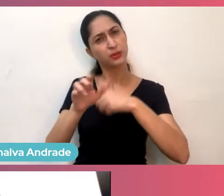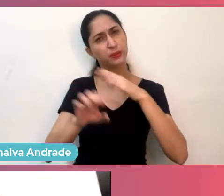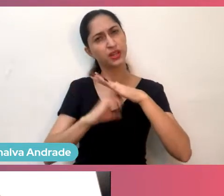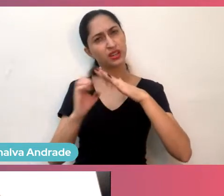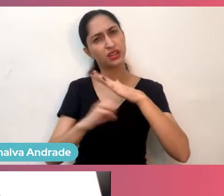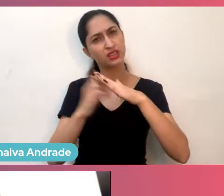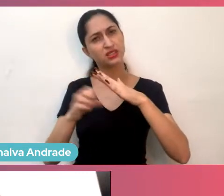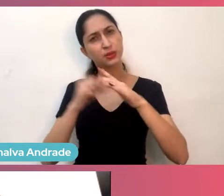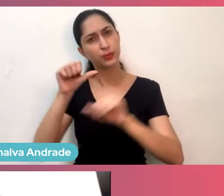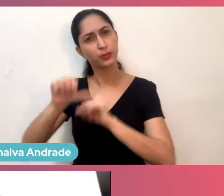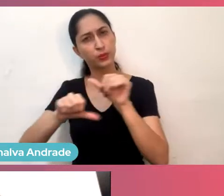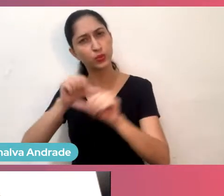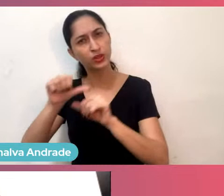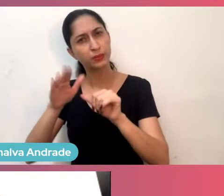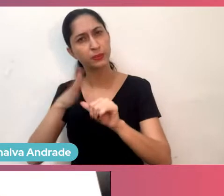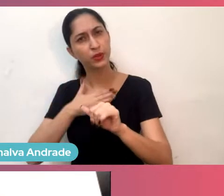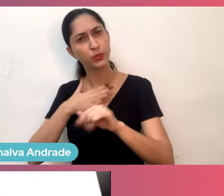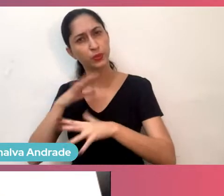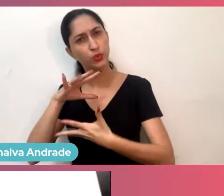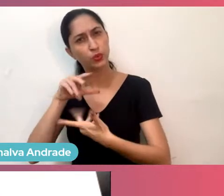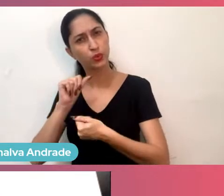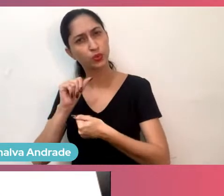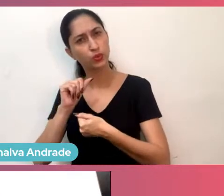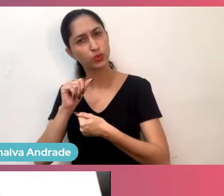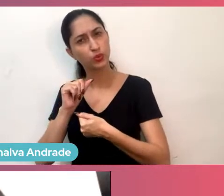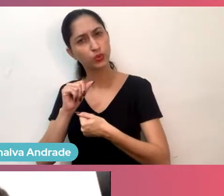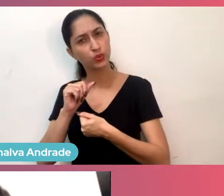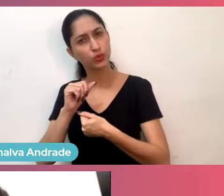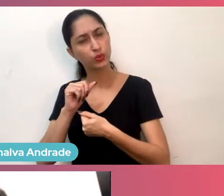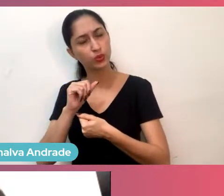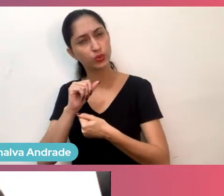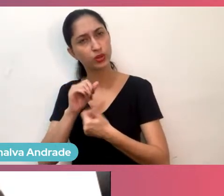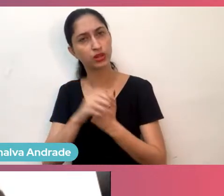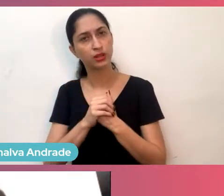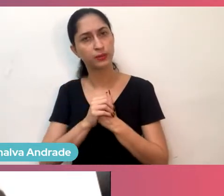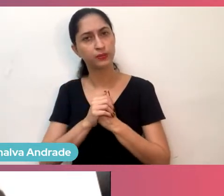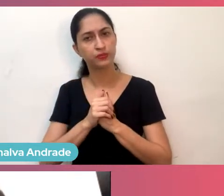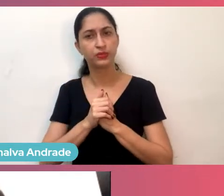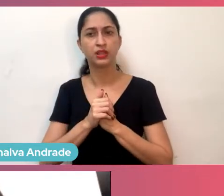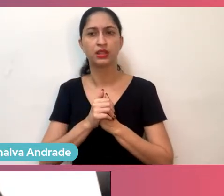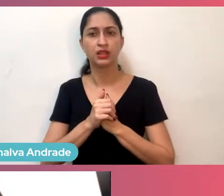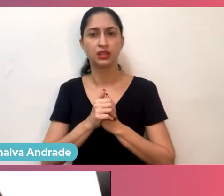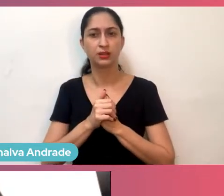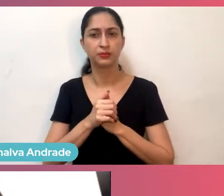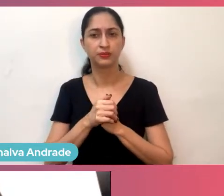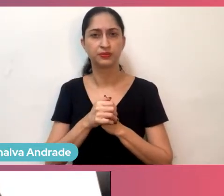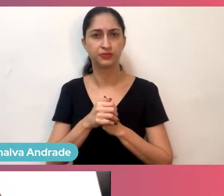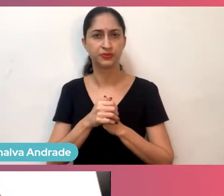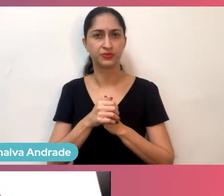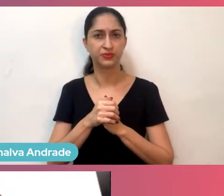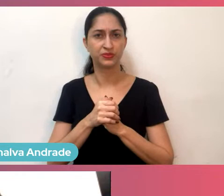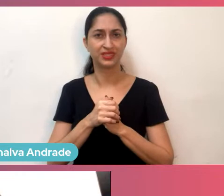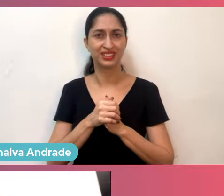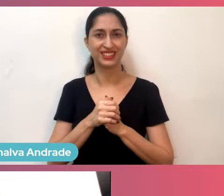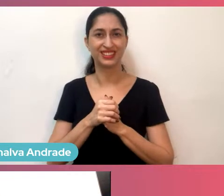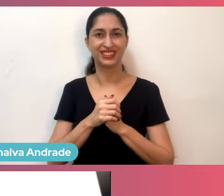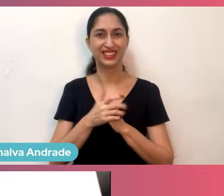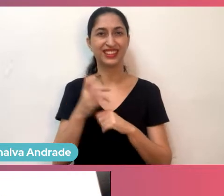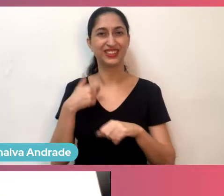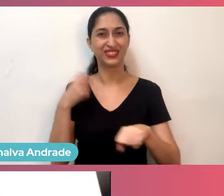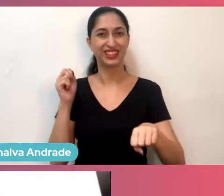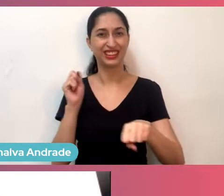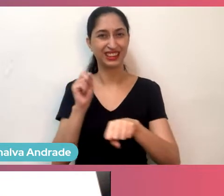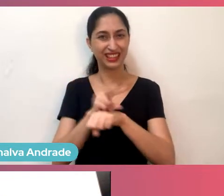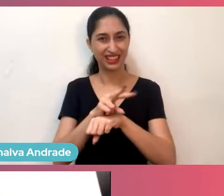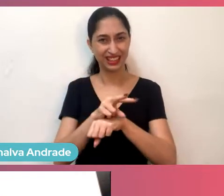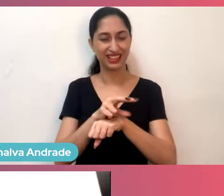A gente está, eu entrei assim, comecei a namorar com o Muda Meu Mundo, eu entrei como consultora,